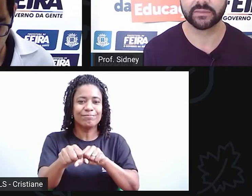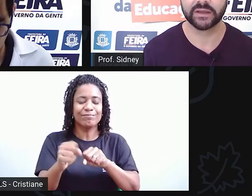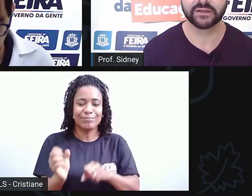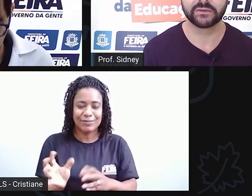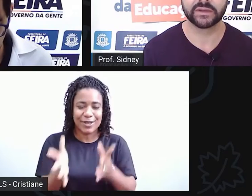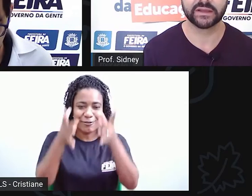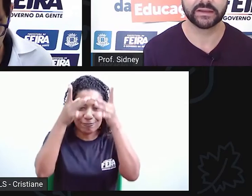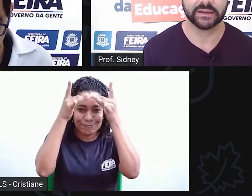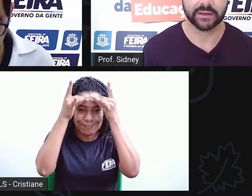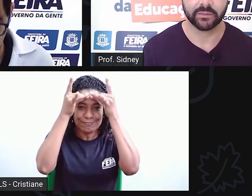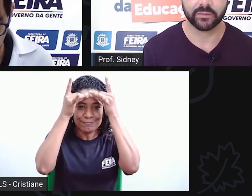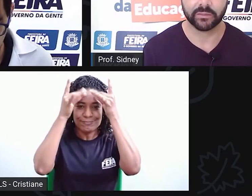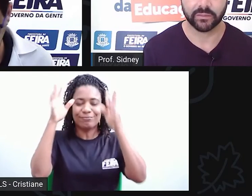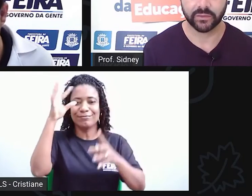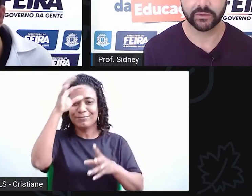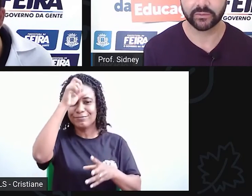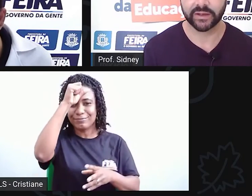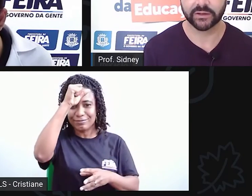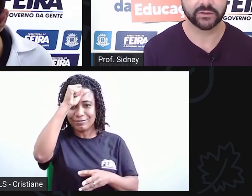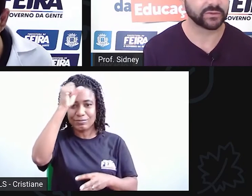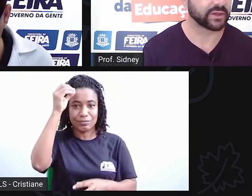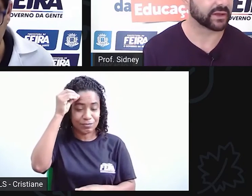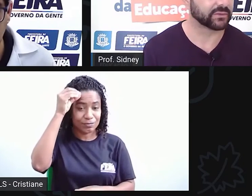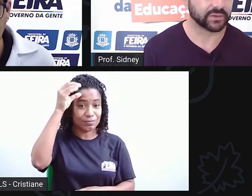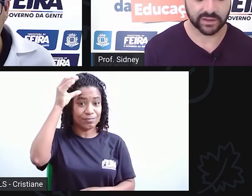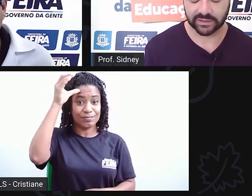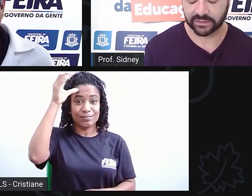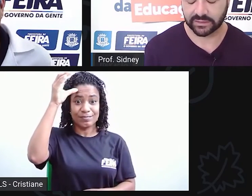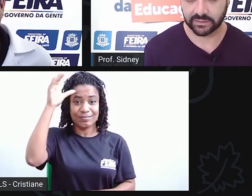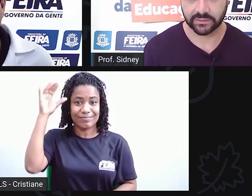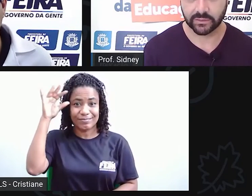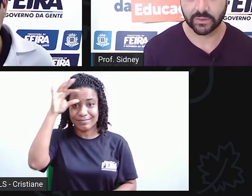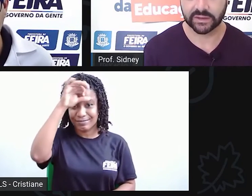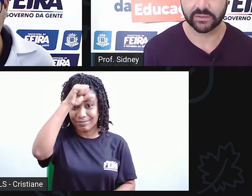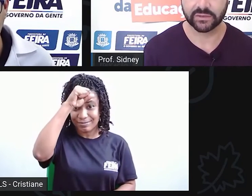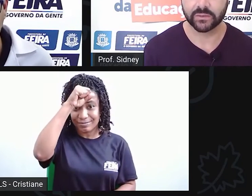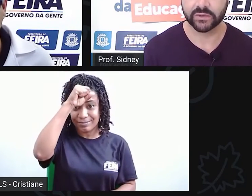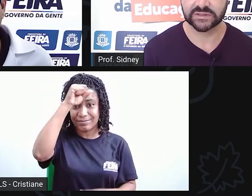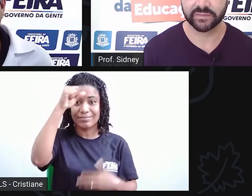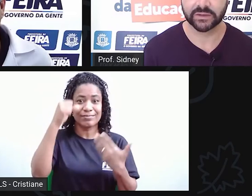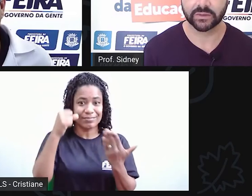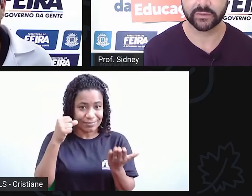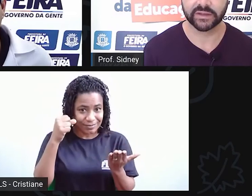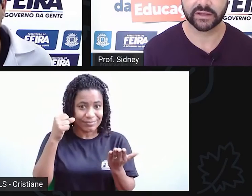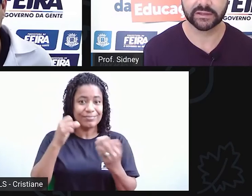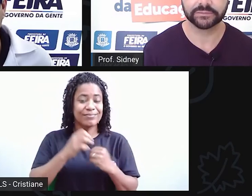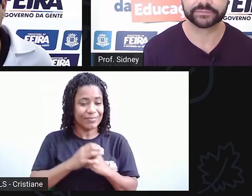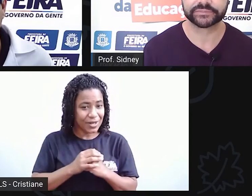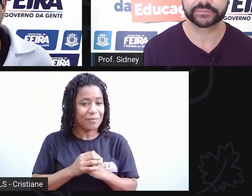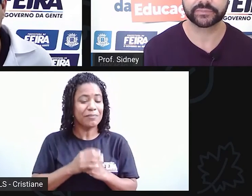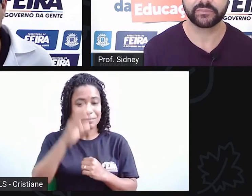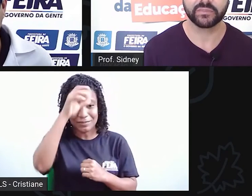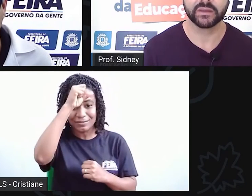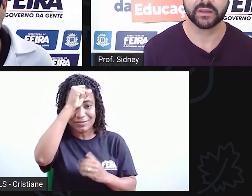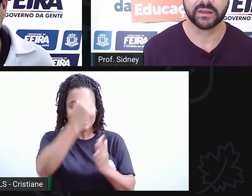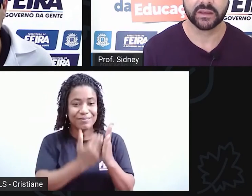conhecimento, né, muito maior do que com o conhecimento que eu entrei.